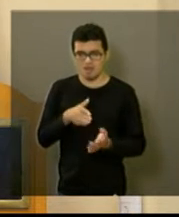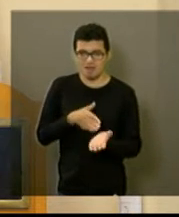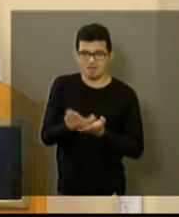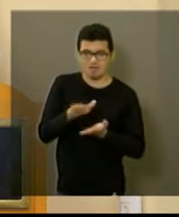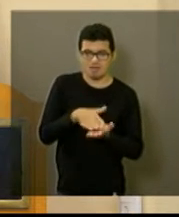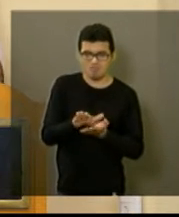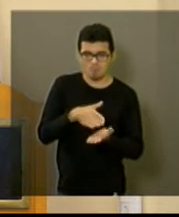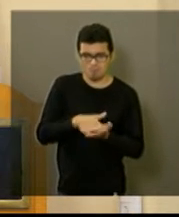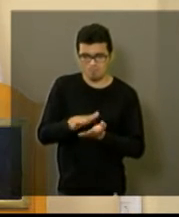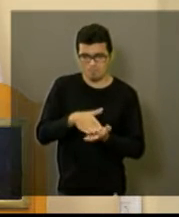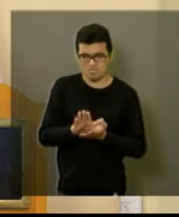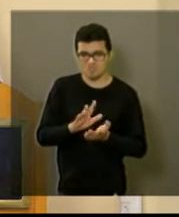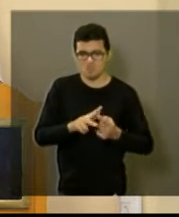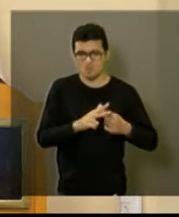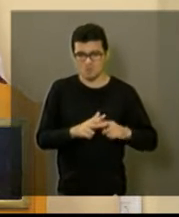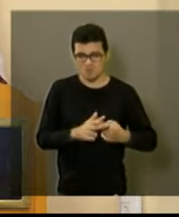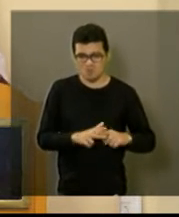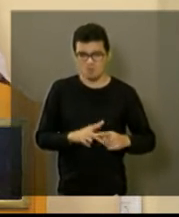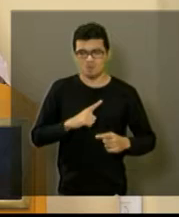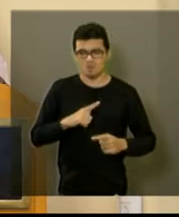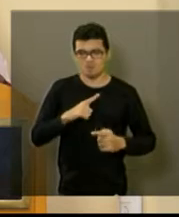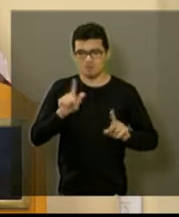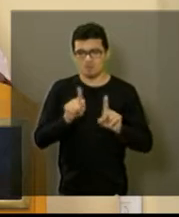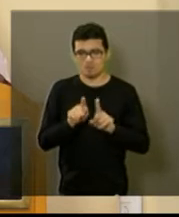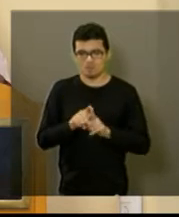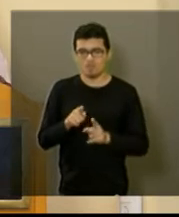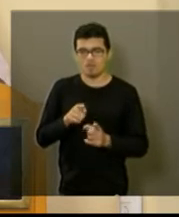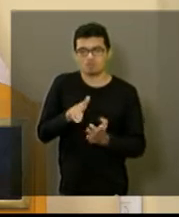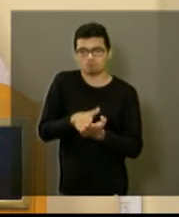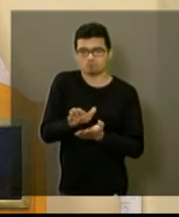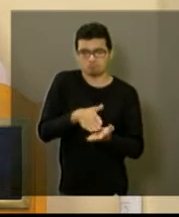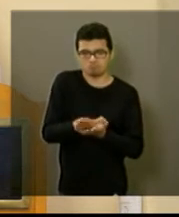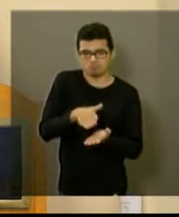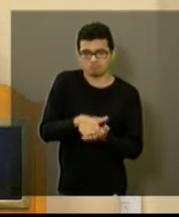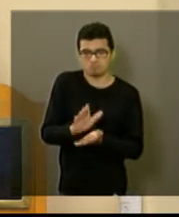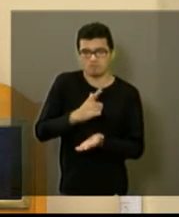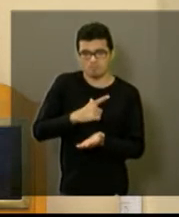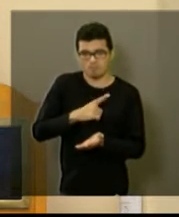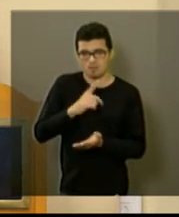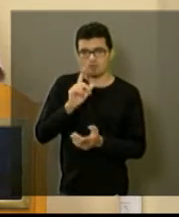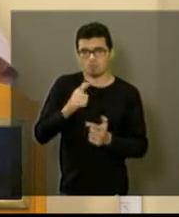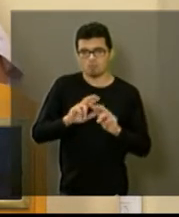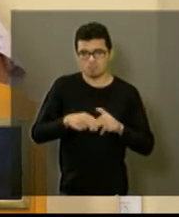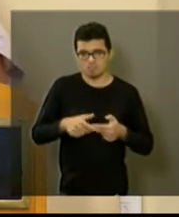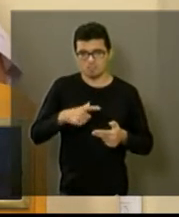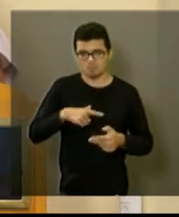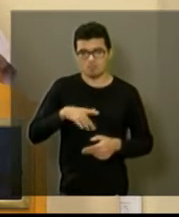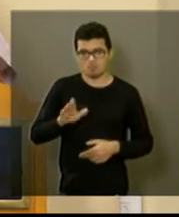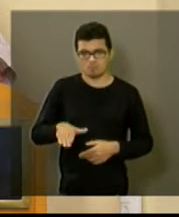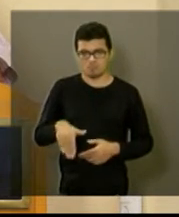e a impressão dessas plantas para a população. por isso que o valor é baixo assim.